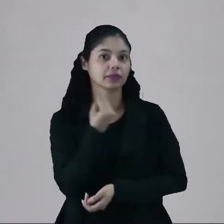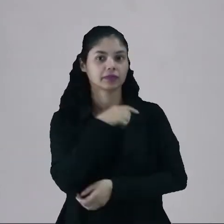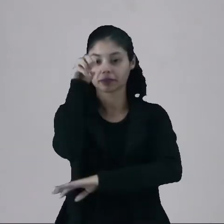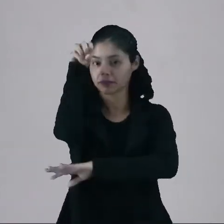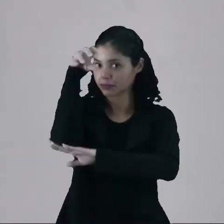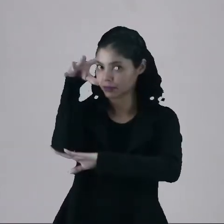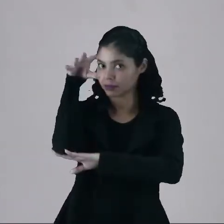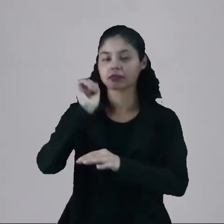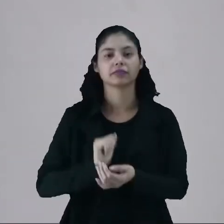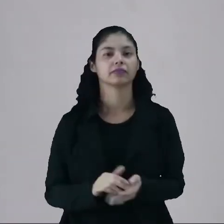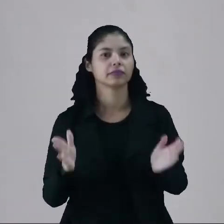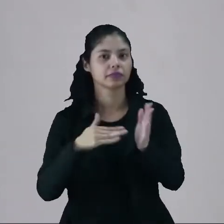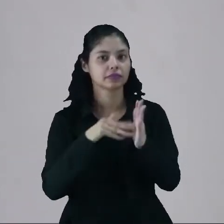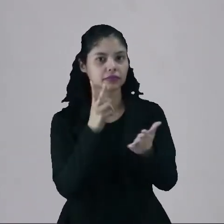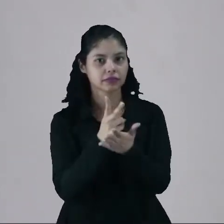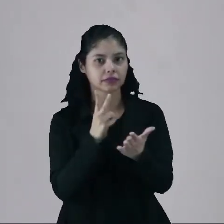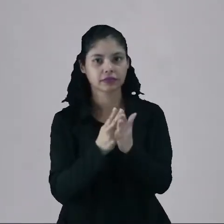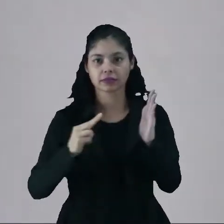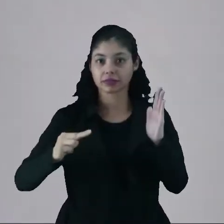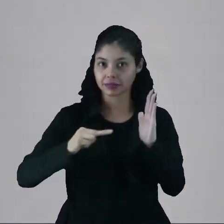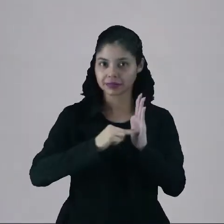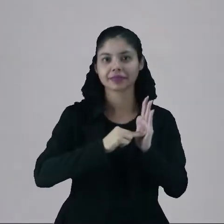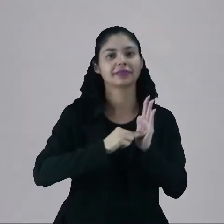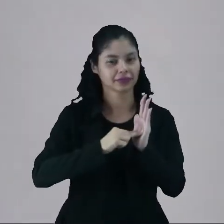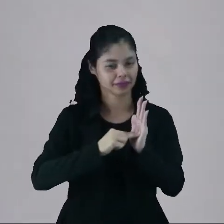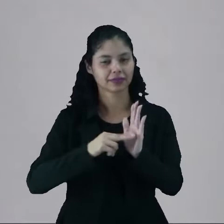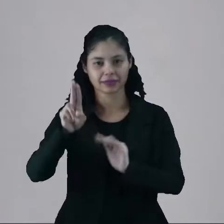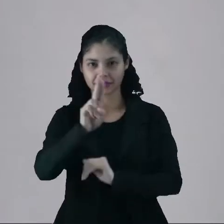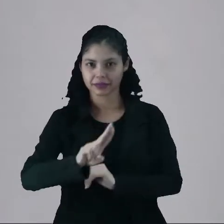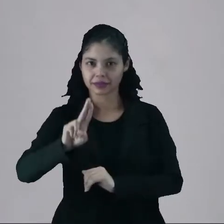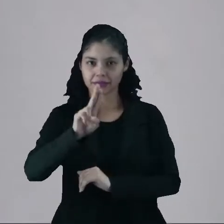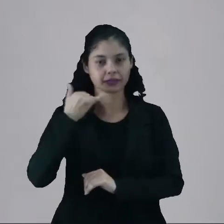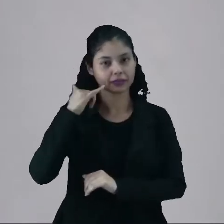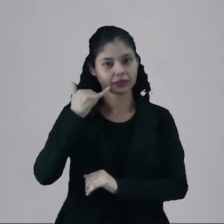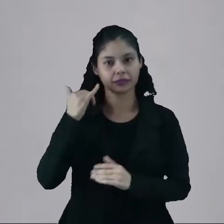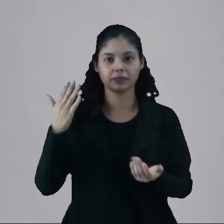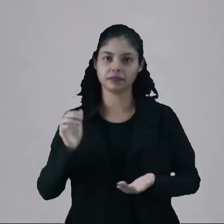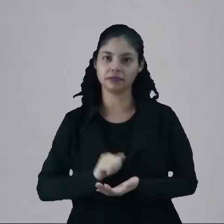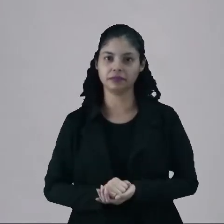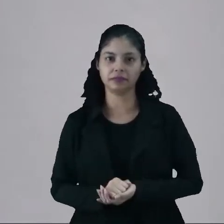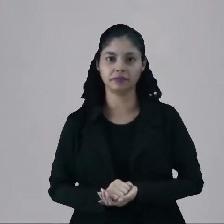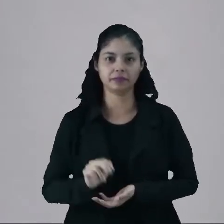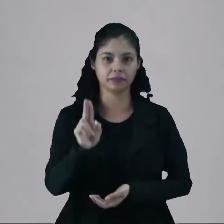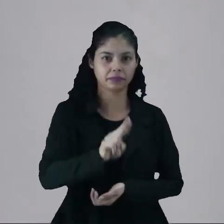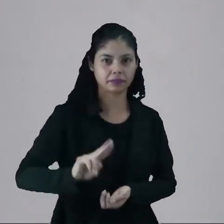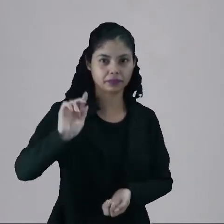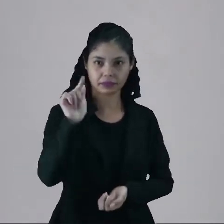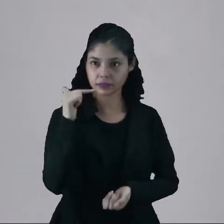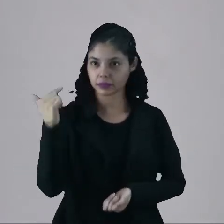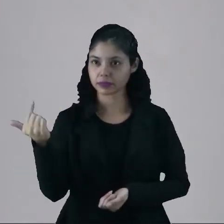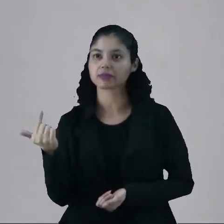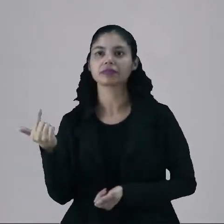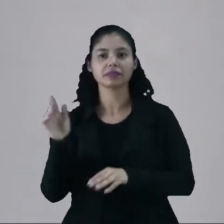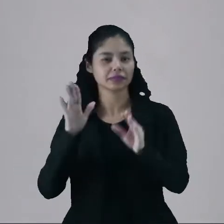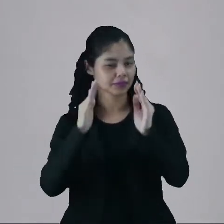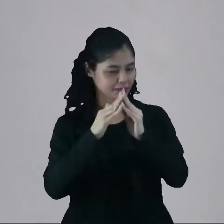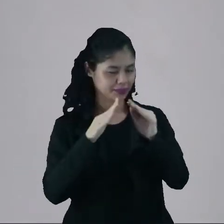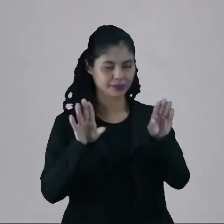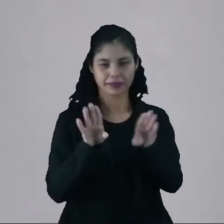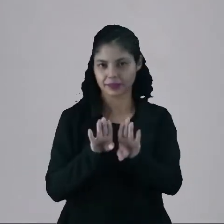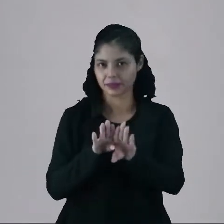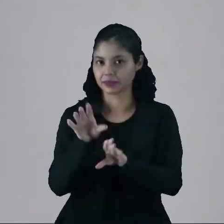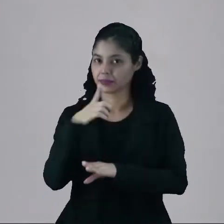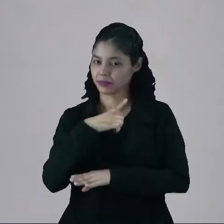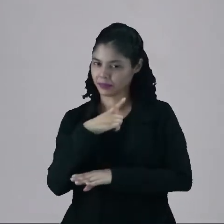nossa lâmpada, ou até mesmo para as tomadas que a gente usa para poder carregar o nosso celular, ou usar outros equipamentos em casa,